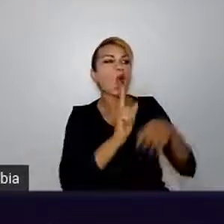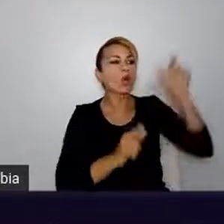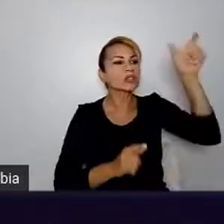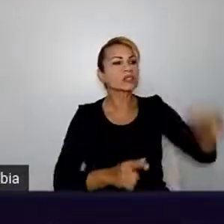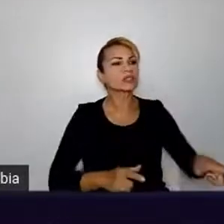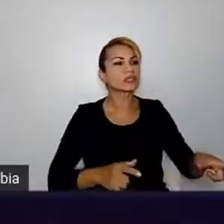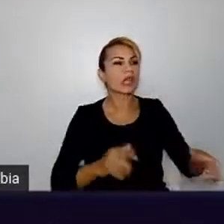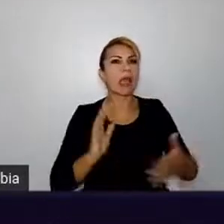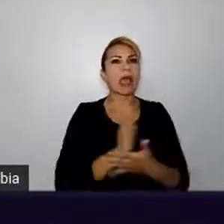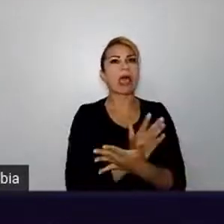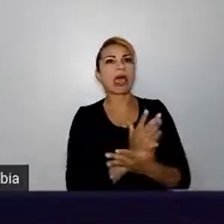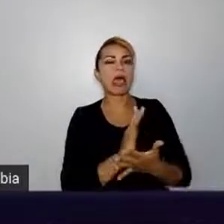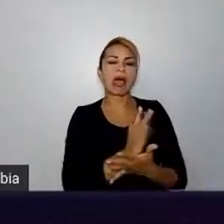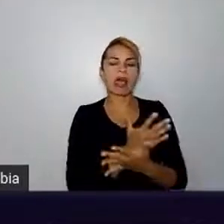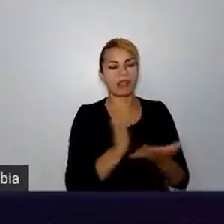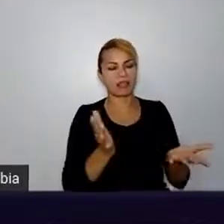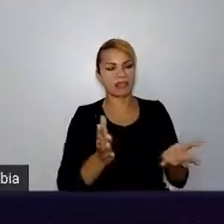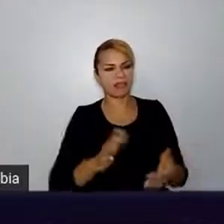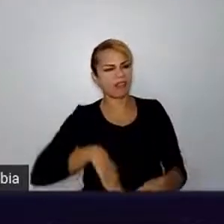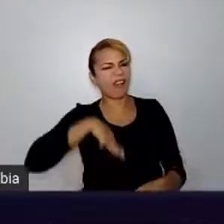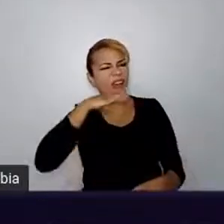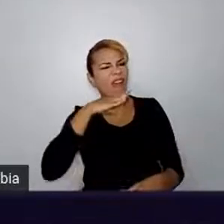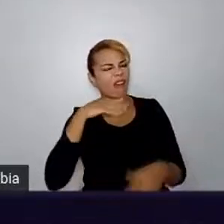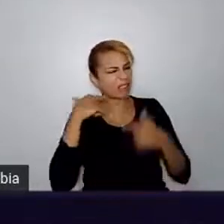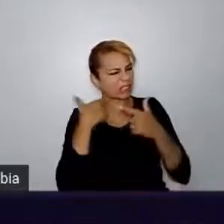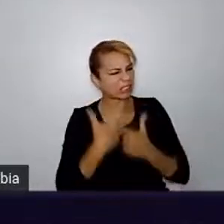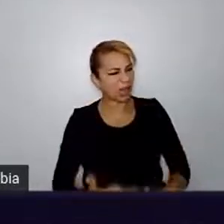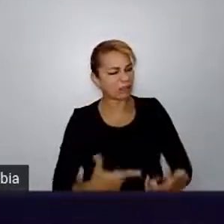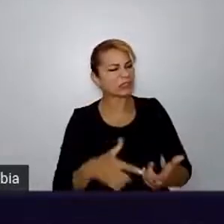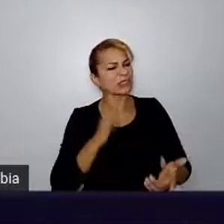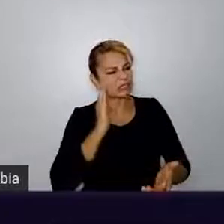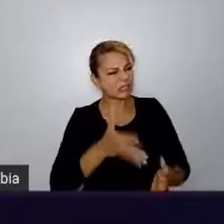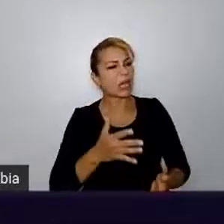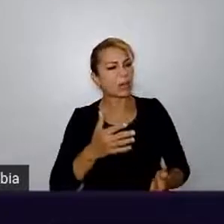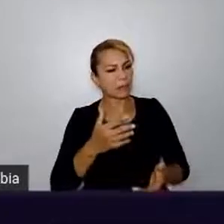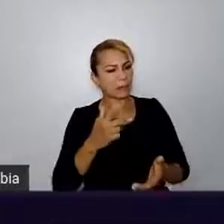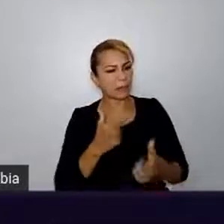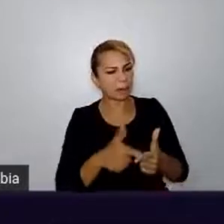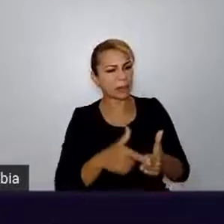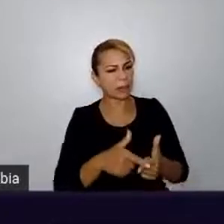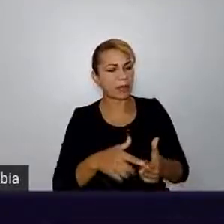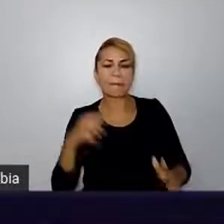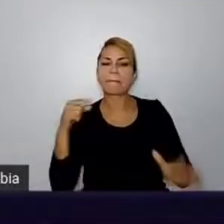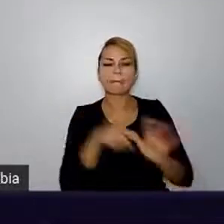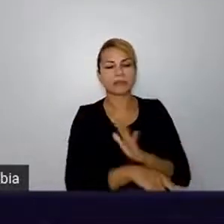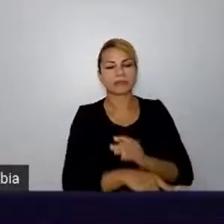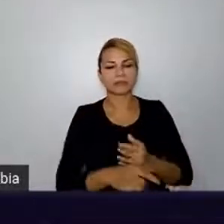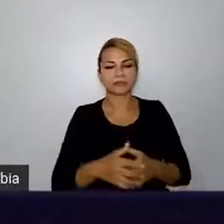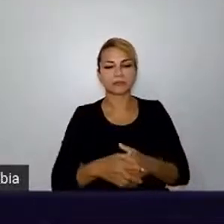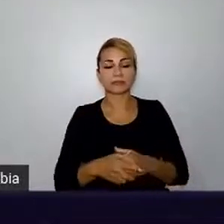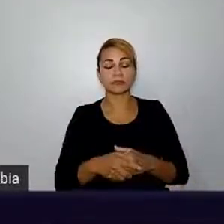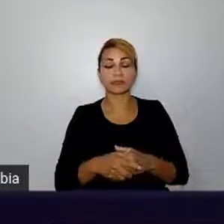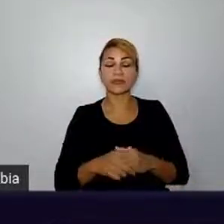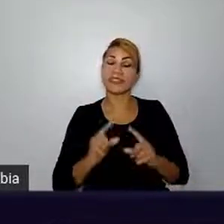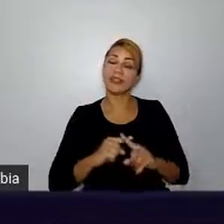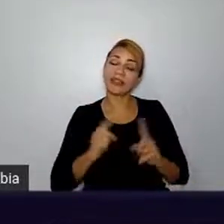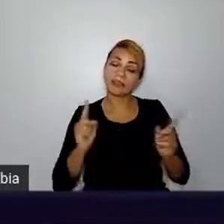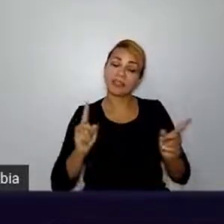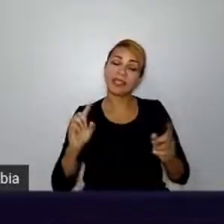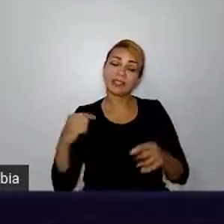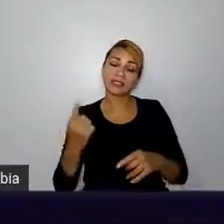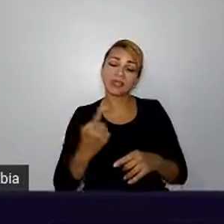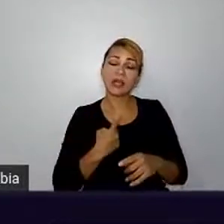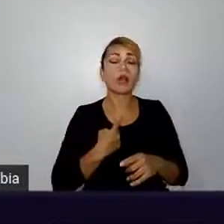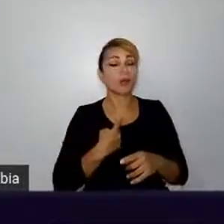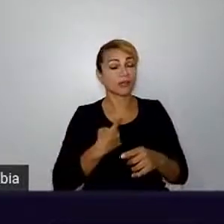que, tipo, poxa, acabou de ter esse problema e já veio me perguntar, que não deveria ser assim, inclusive. Mas, a gente já vai munido de